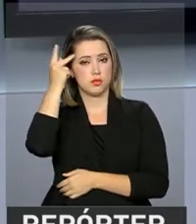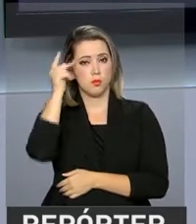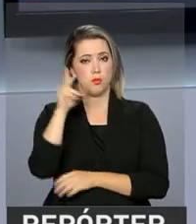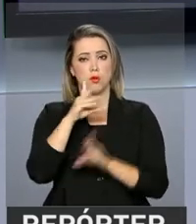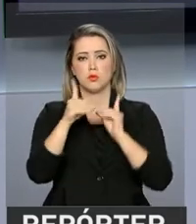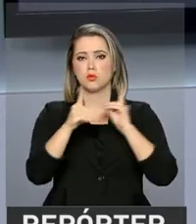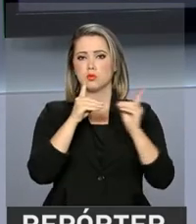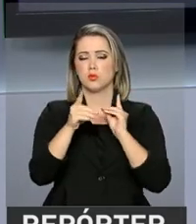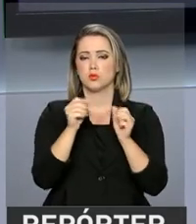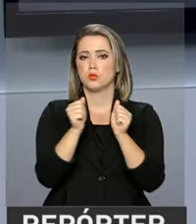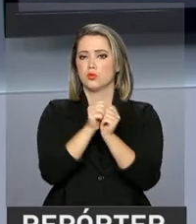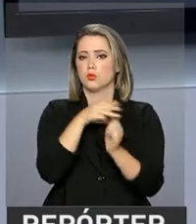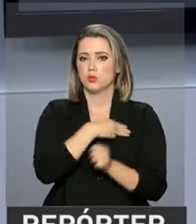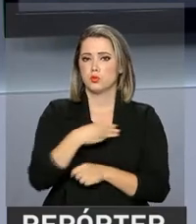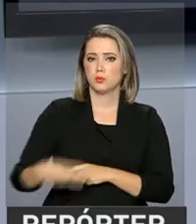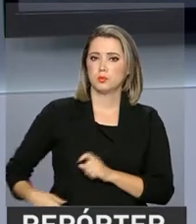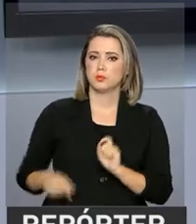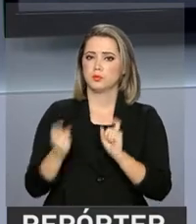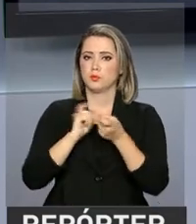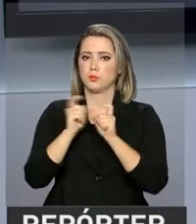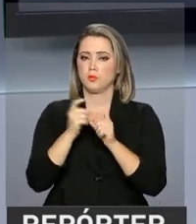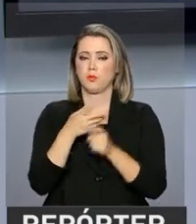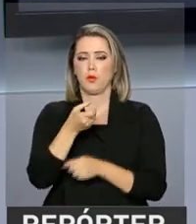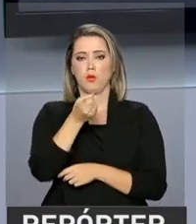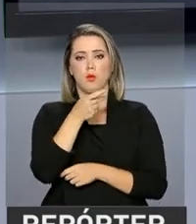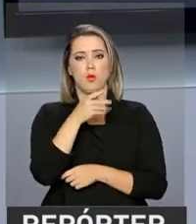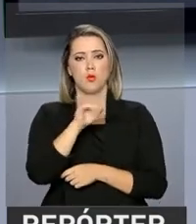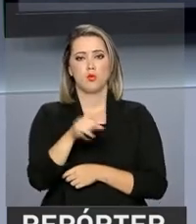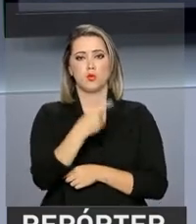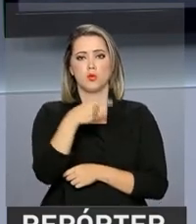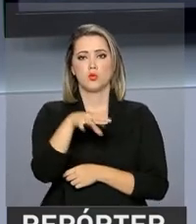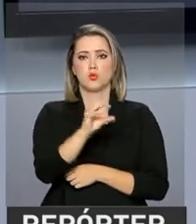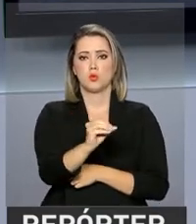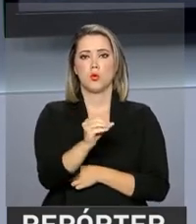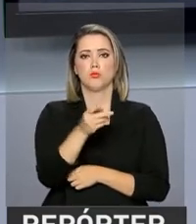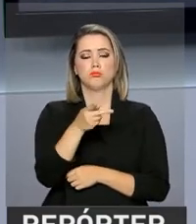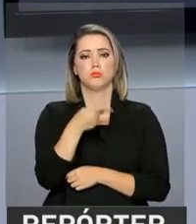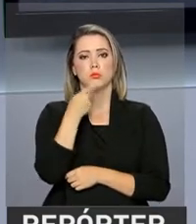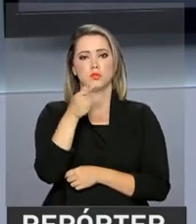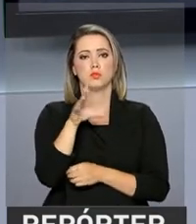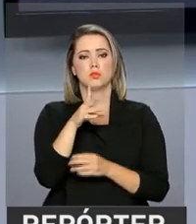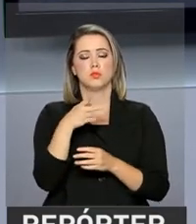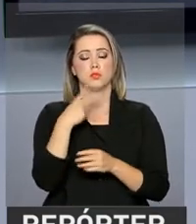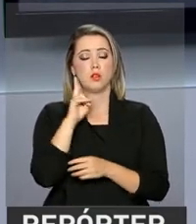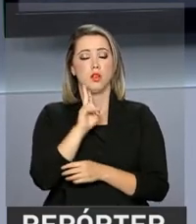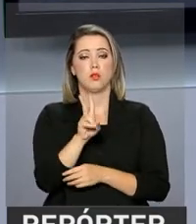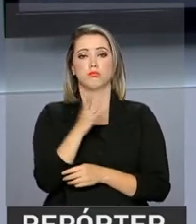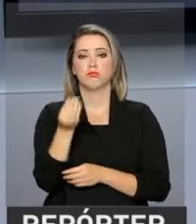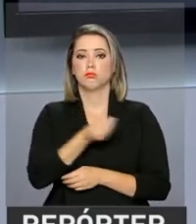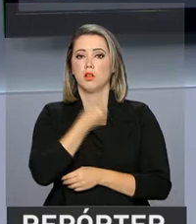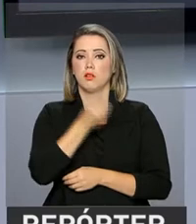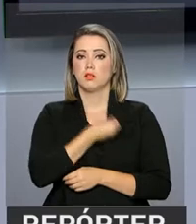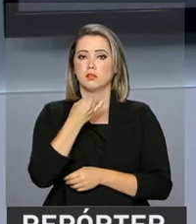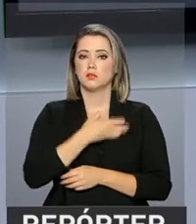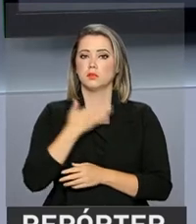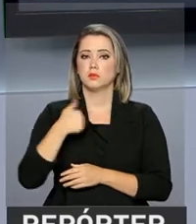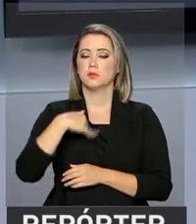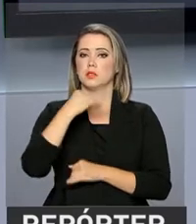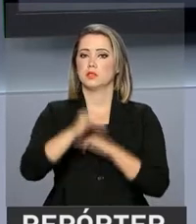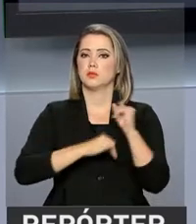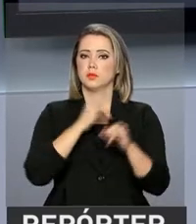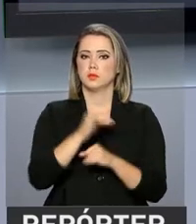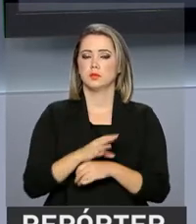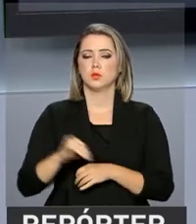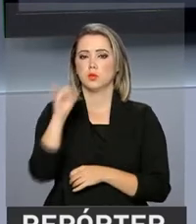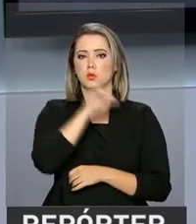ministro da Fazenda, Henrique Meirelles. O repórter João Pedro Neto está acompanhando o evento e tem ao vivo mais informações para a gente.